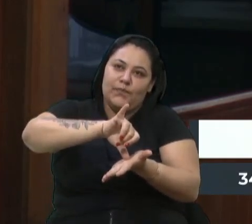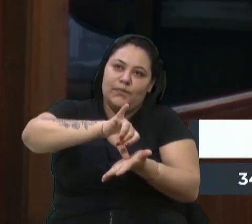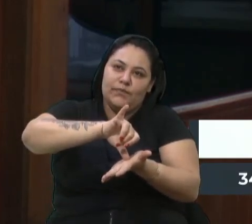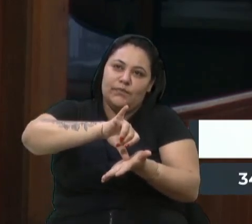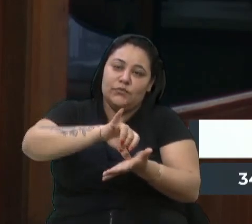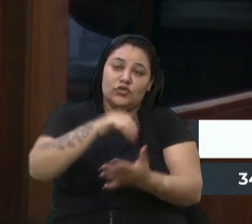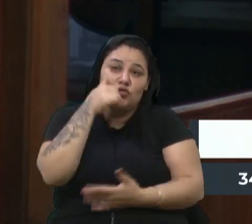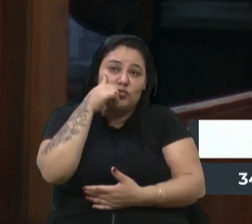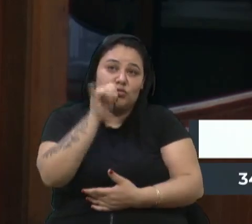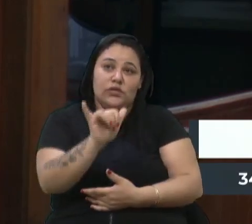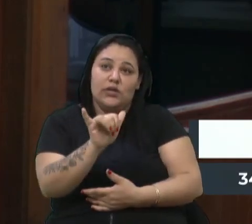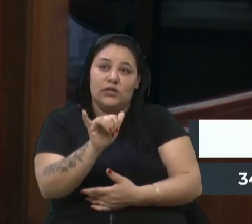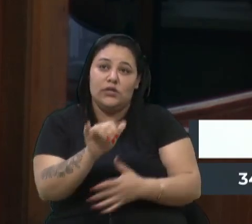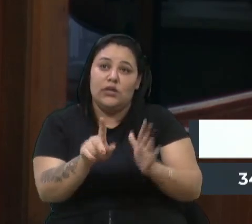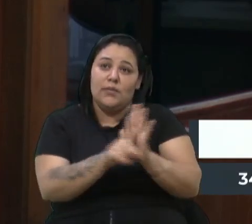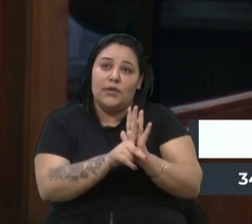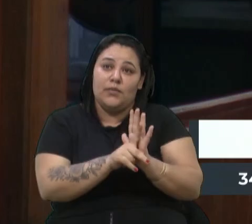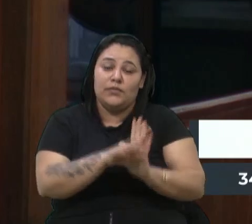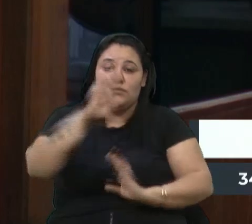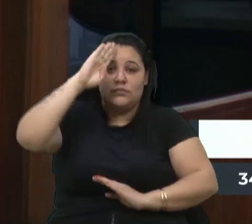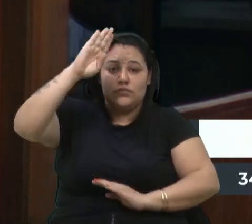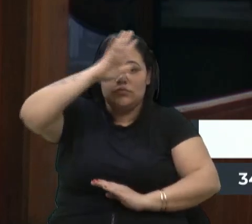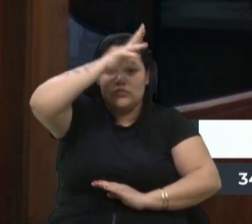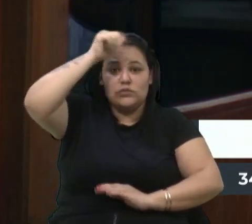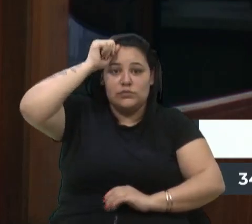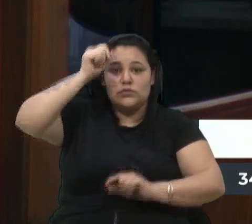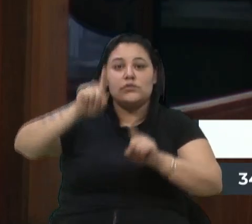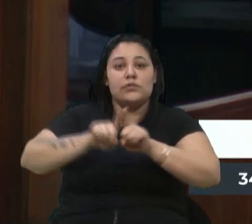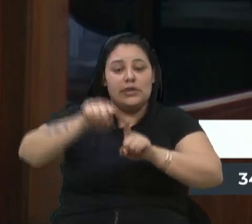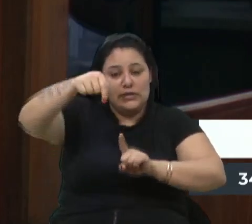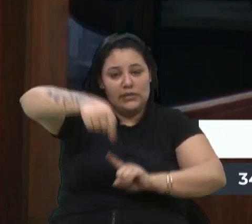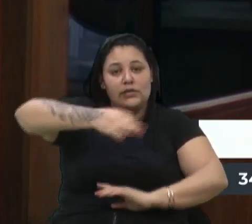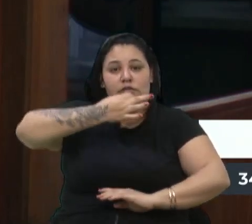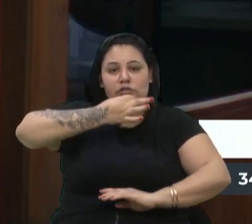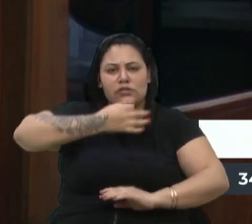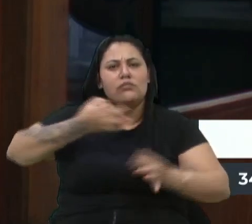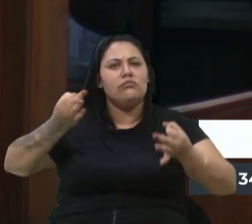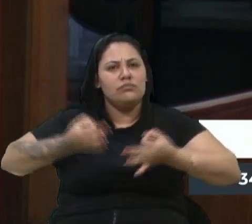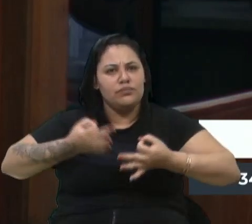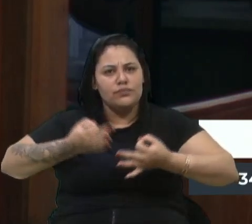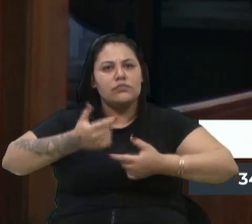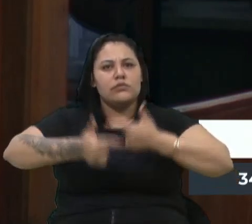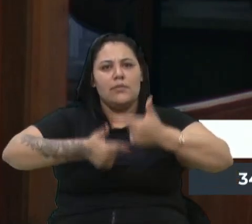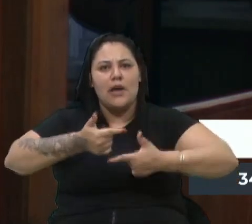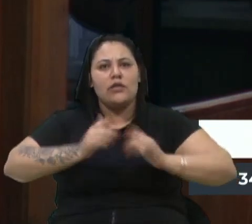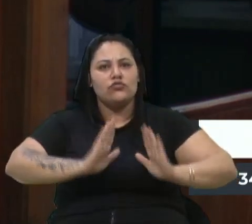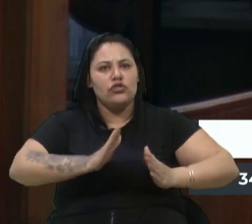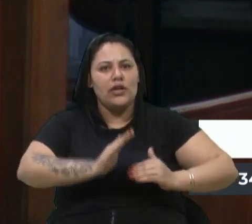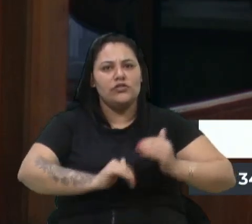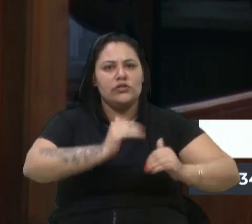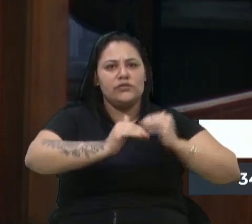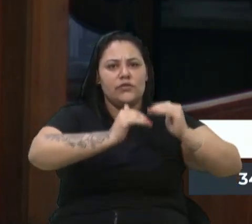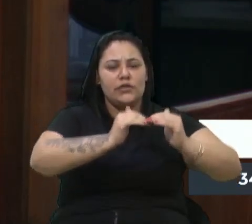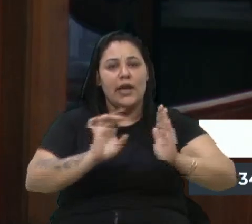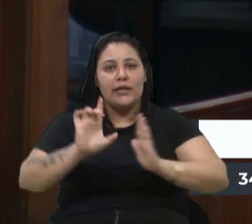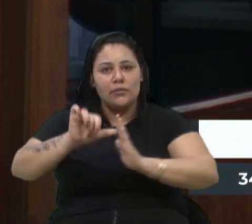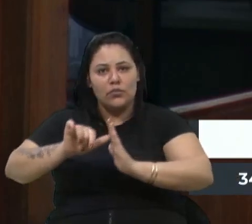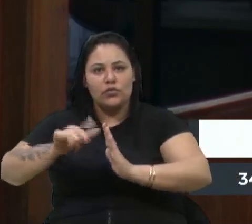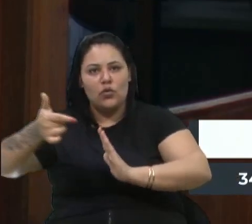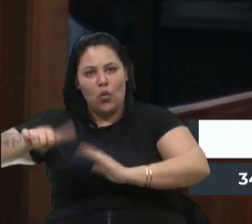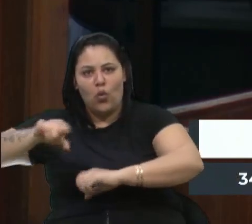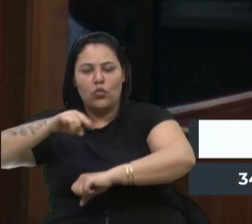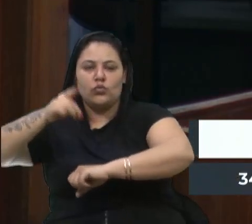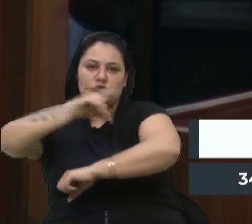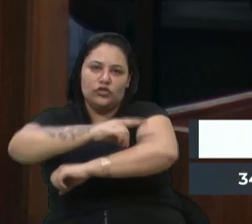Prevenção da própria Guarda Municipal. Então, é um excelente trabalho que eles estão desenvolvendo e, em outra oportunidade, quero que eles